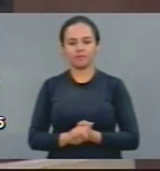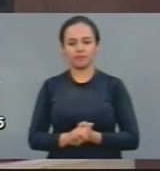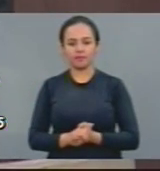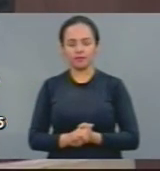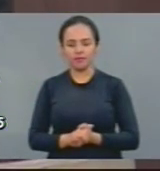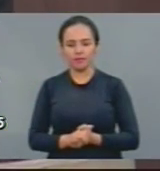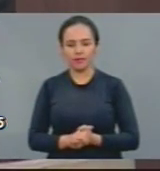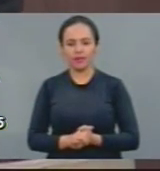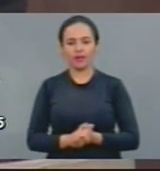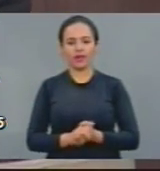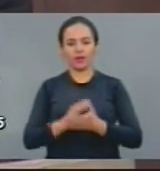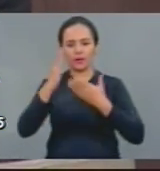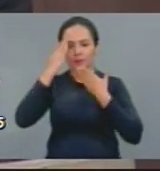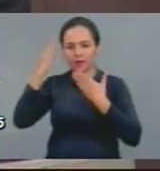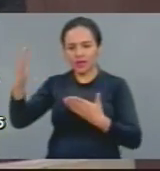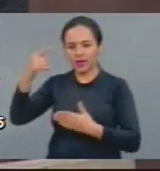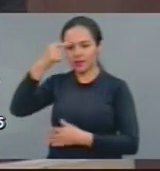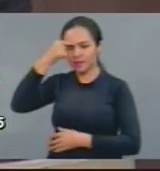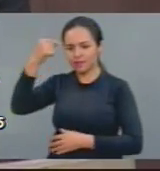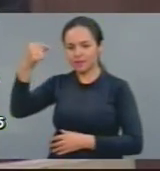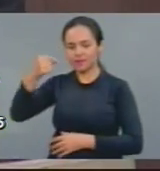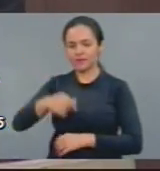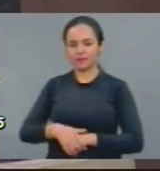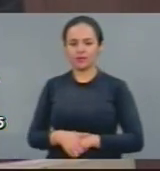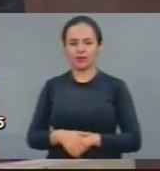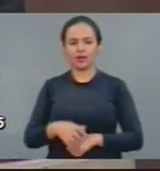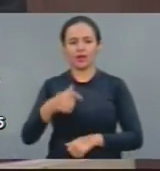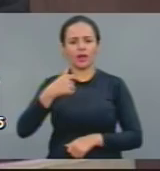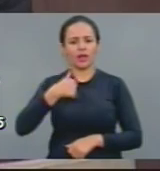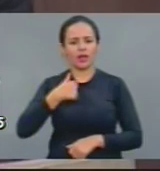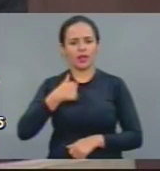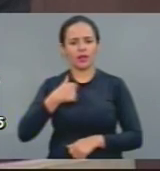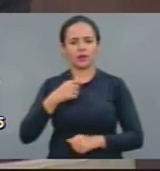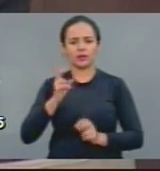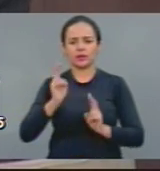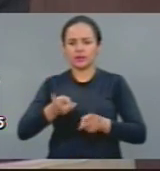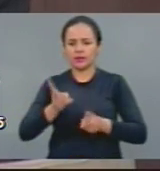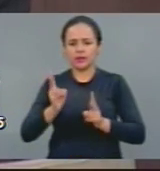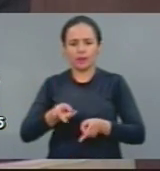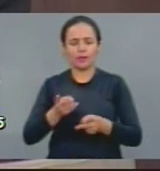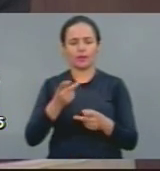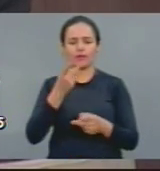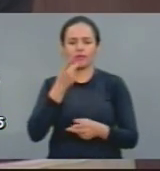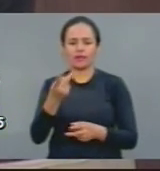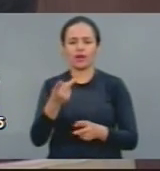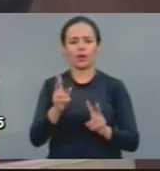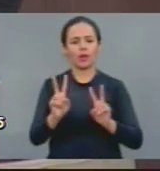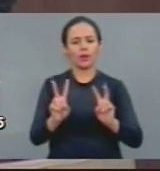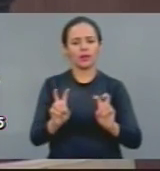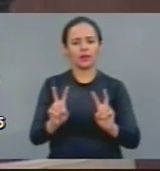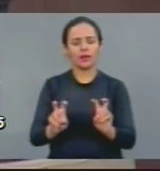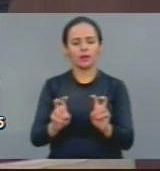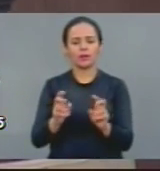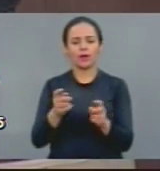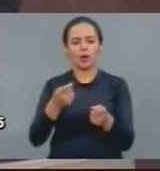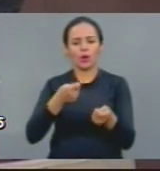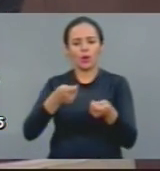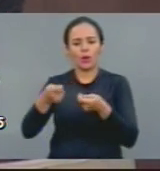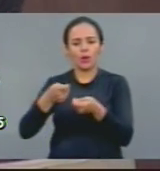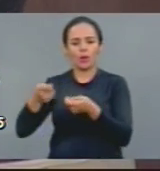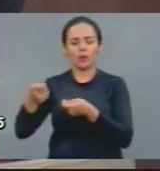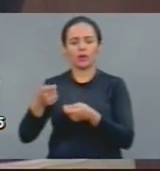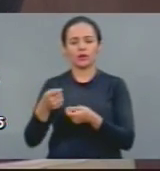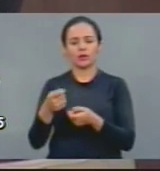que lhe agradeço, deputado Joaquim Noronha, eu tenho falado muito sobre as opções econômicas do governo Dilma. e eu